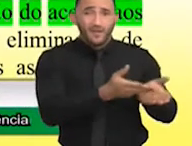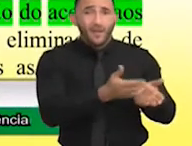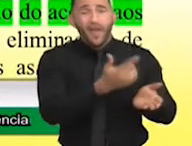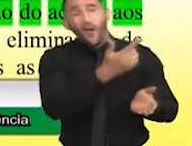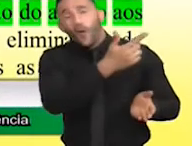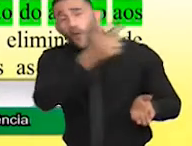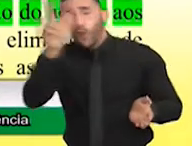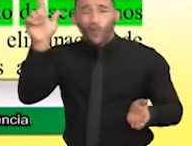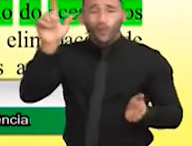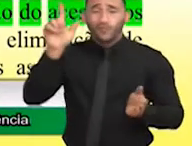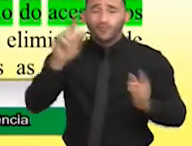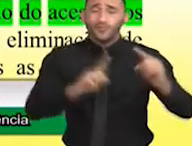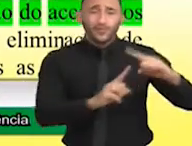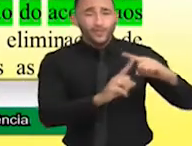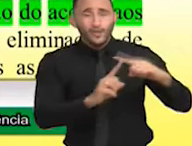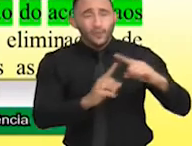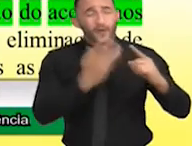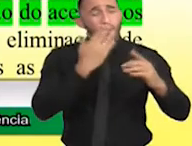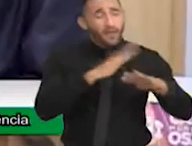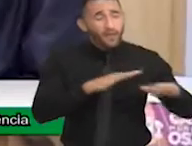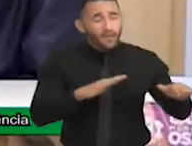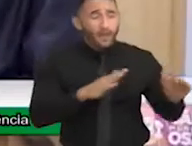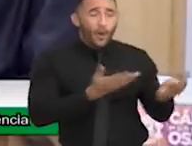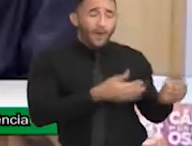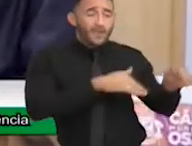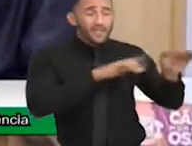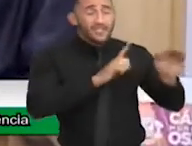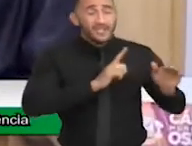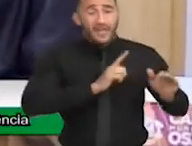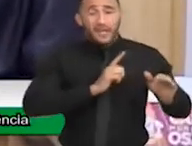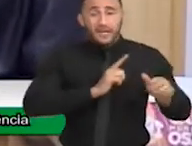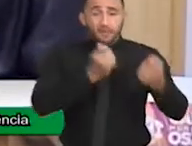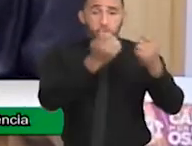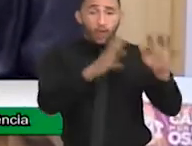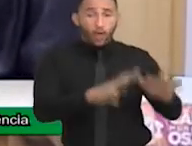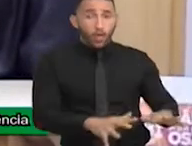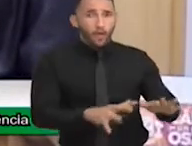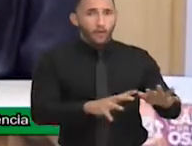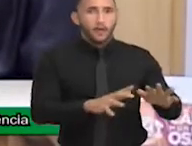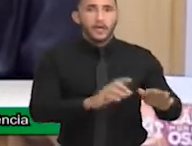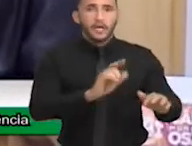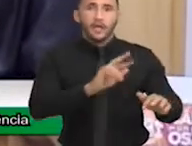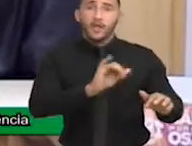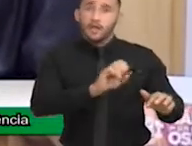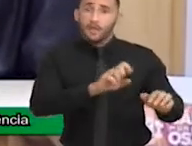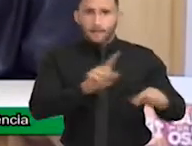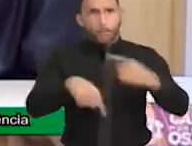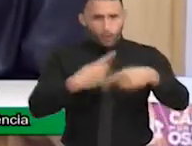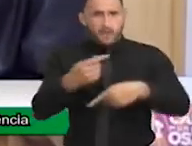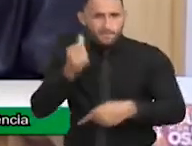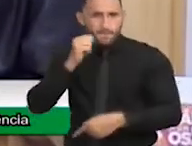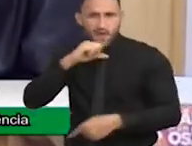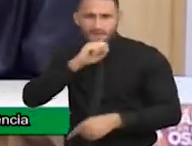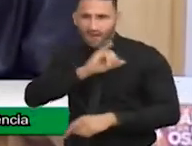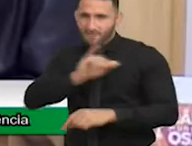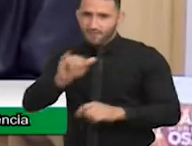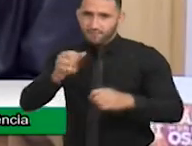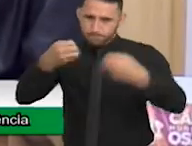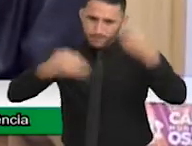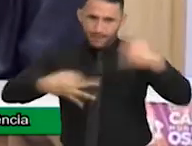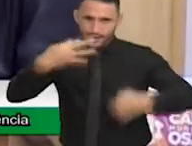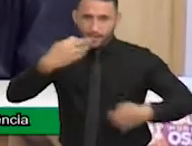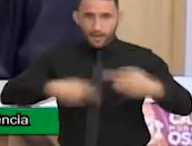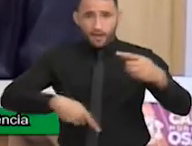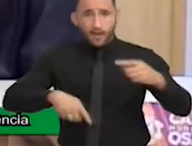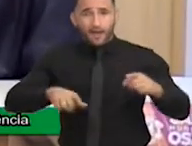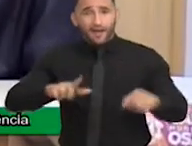de emergência para uma criança ou adolescente que está em crise. Que as mães vão especificar aqui. Vão estar falando. Então,